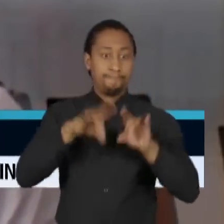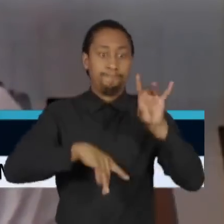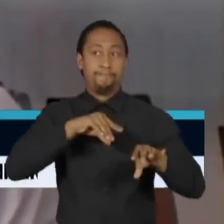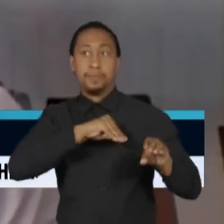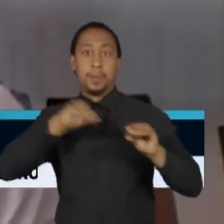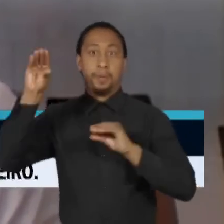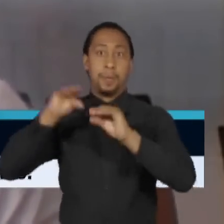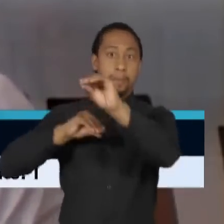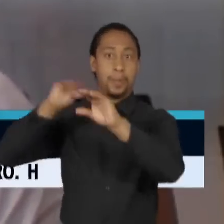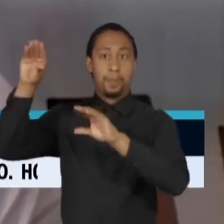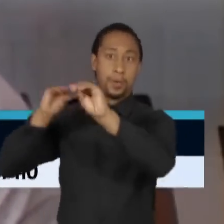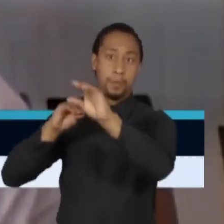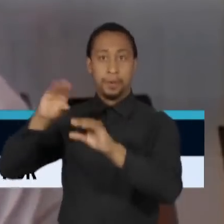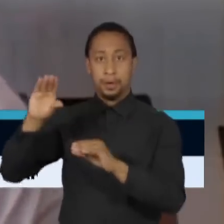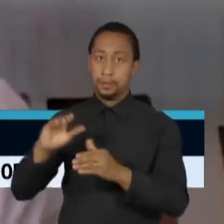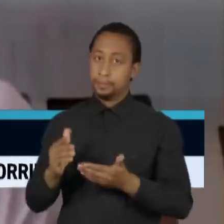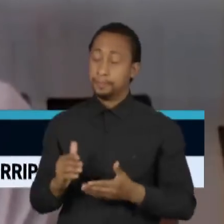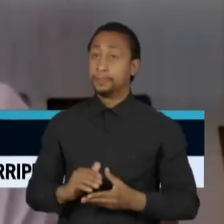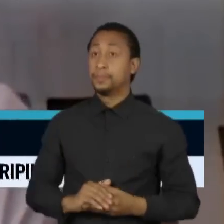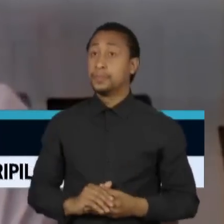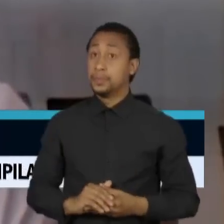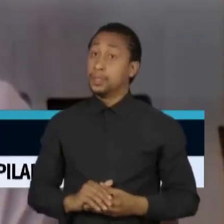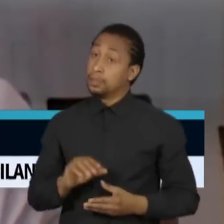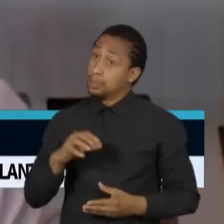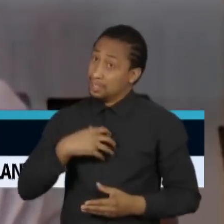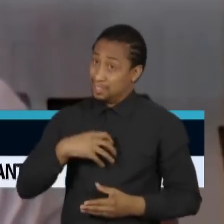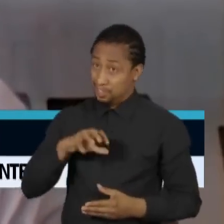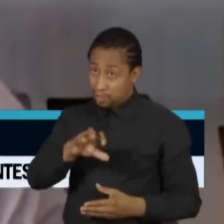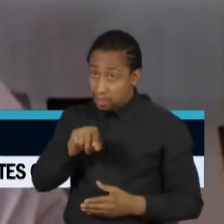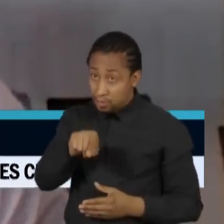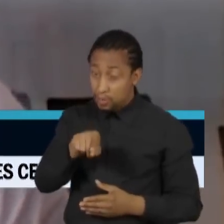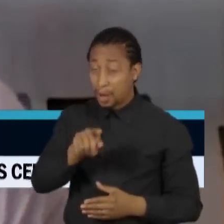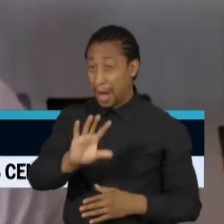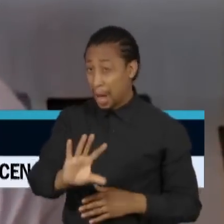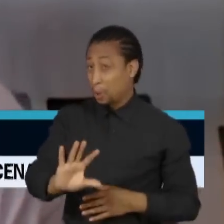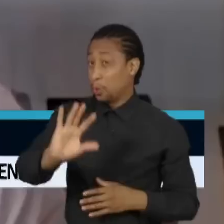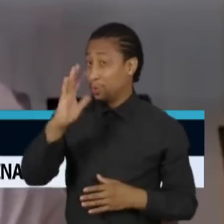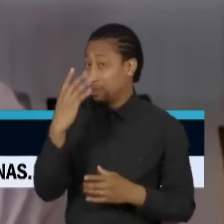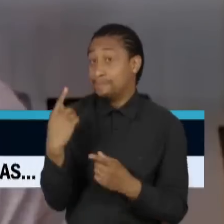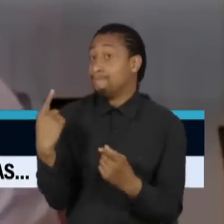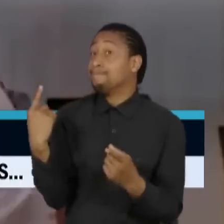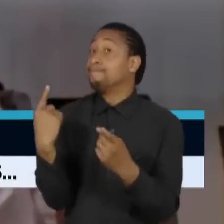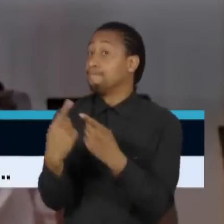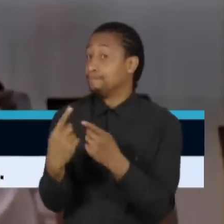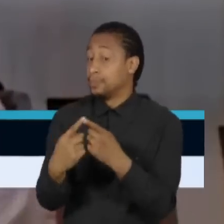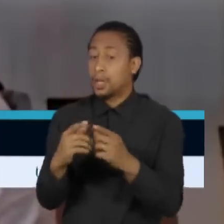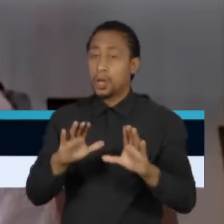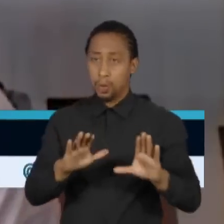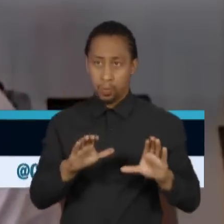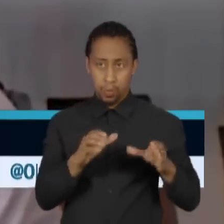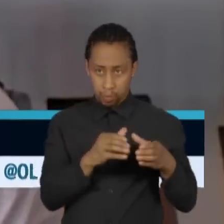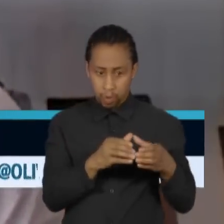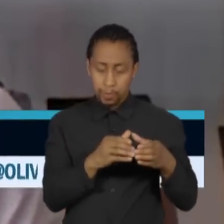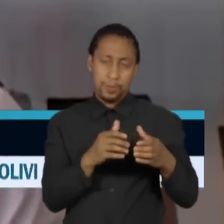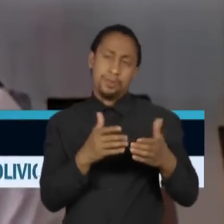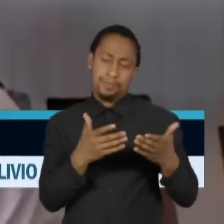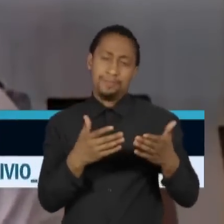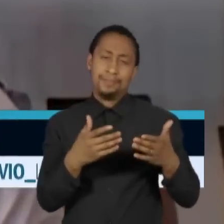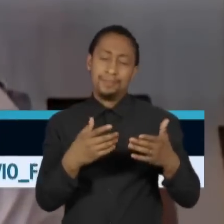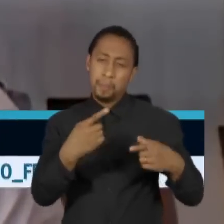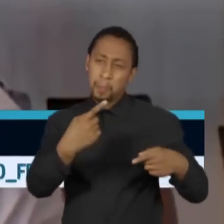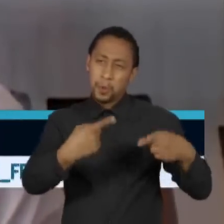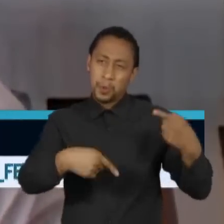movimentação costuma ocorrer quando um grupo político sucede, especialmente